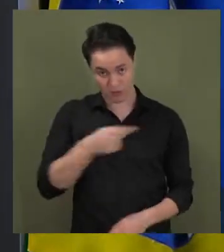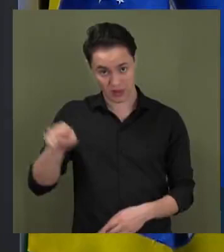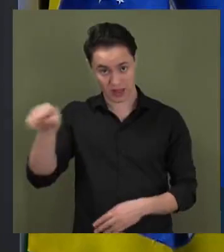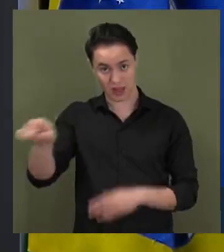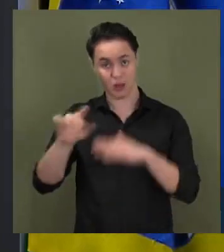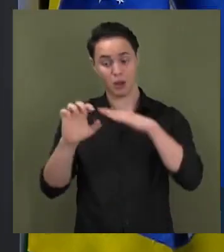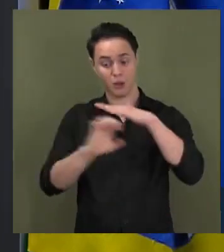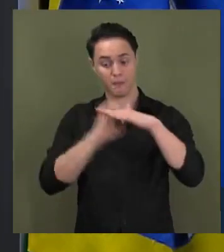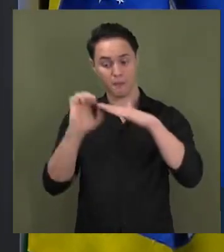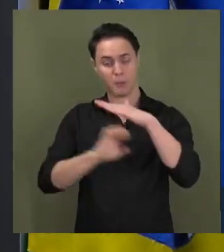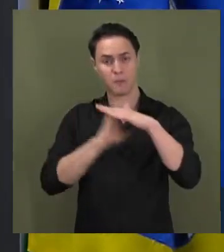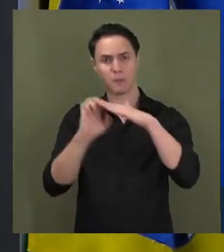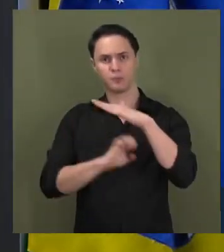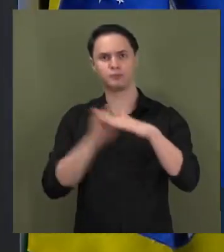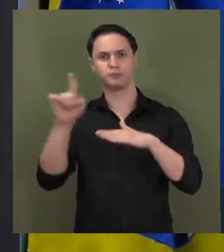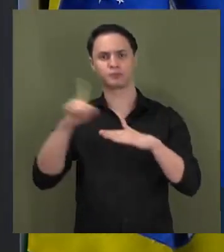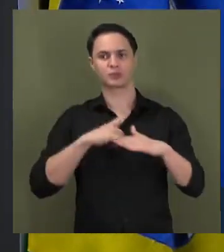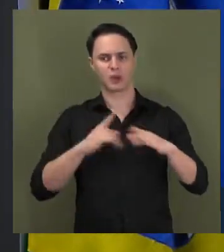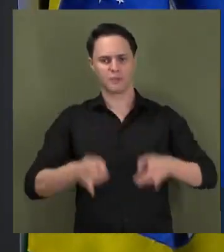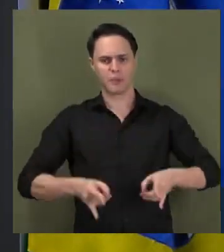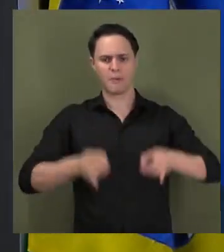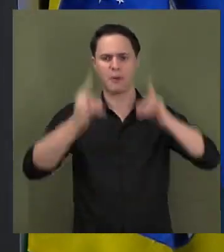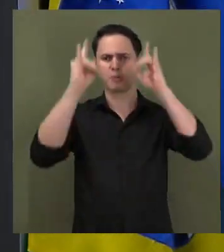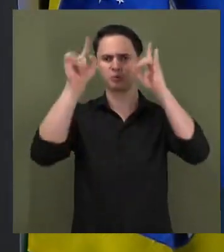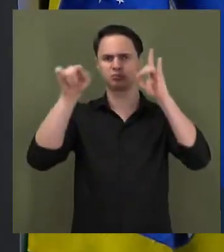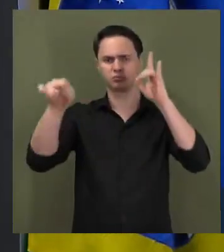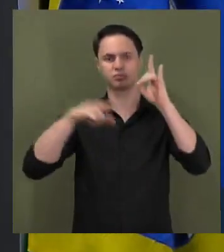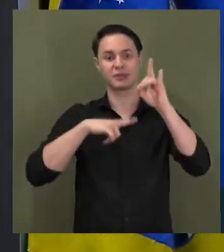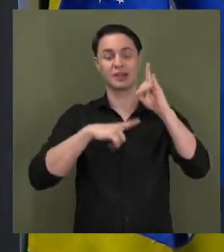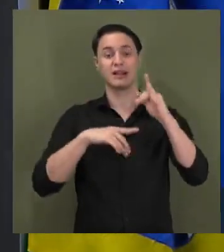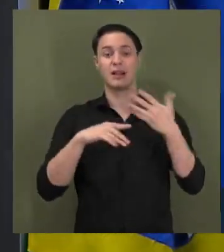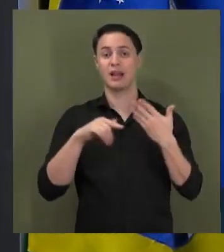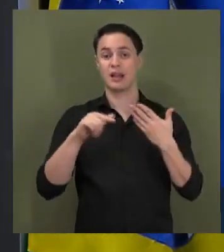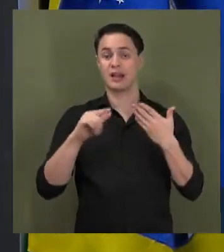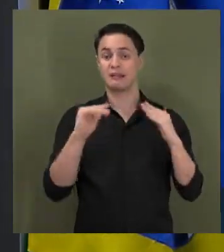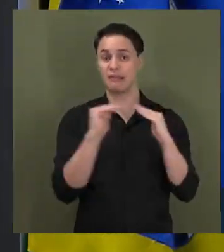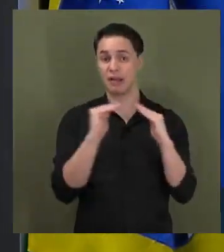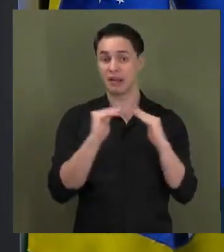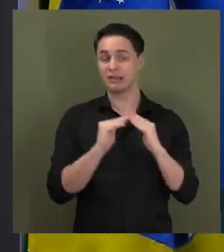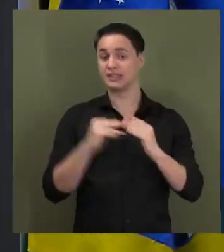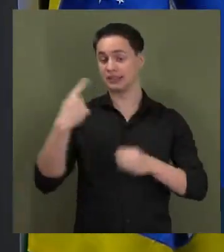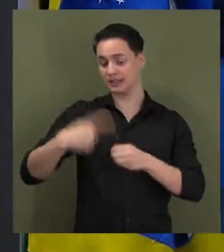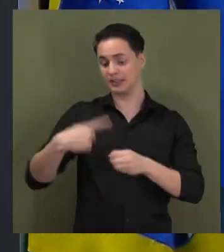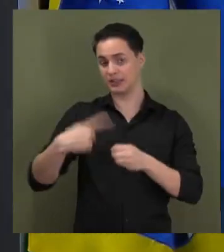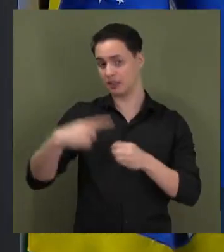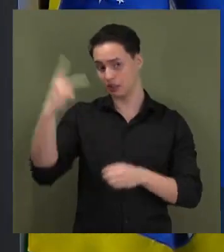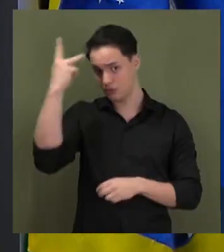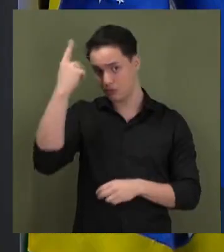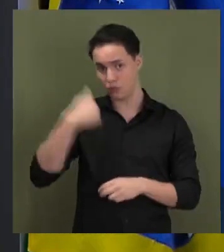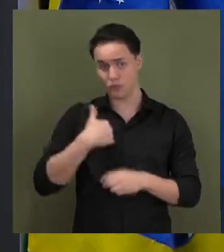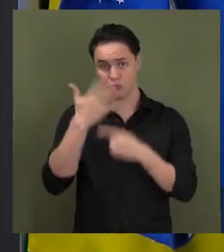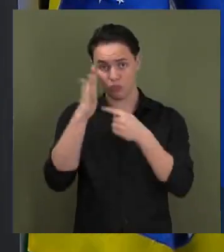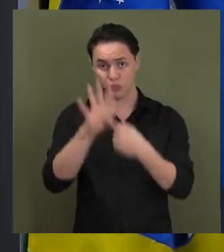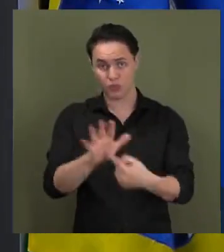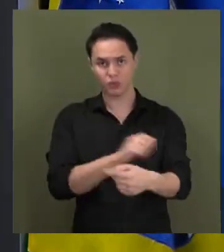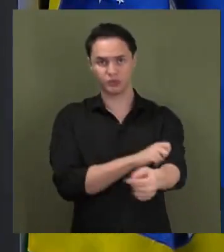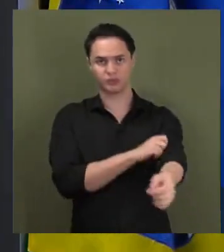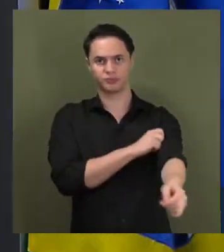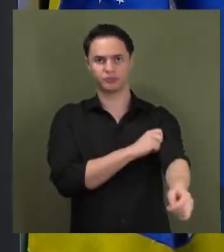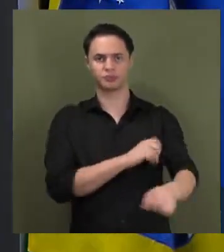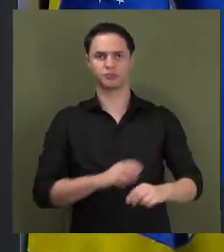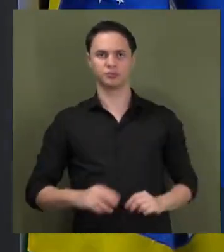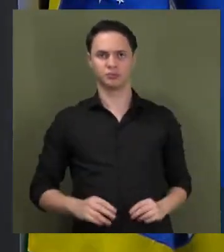empresa, que era no edifício residencial na cidade de São Paulo. Eu mostrei, inclusive, isso,